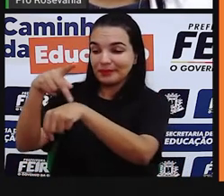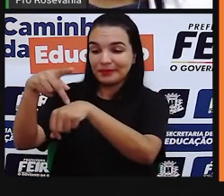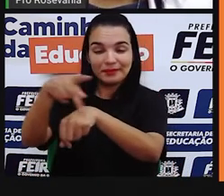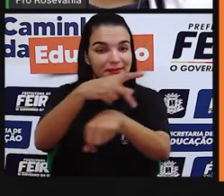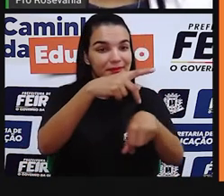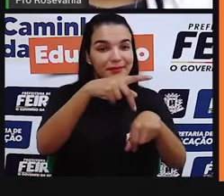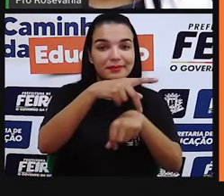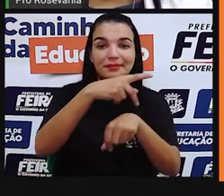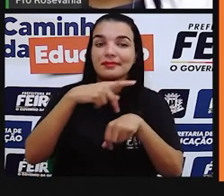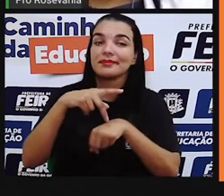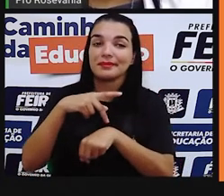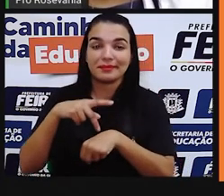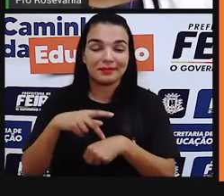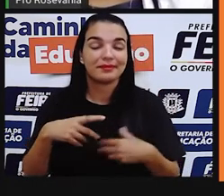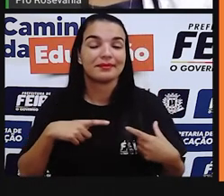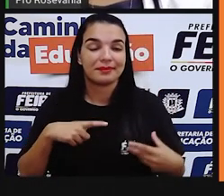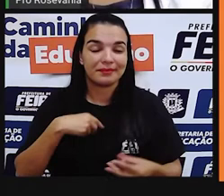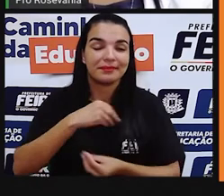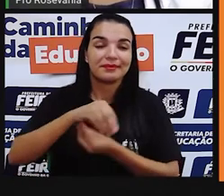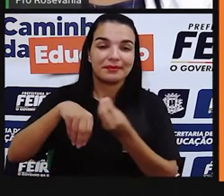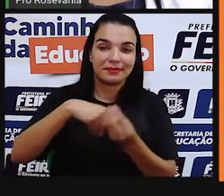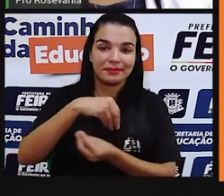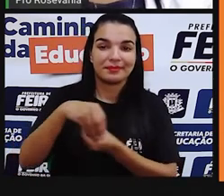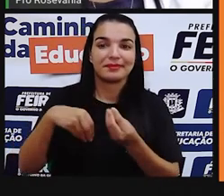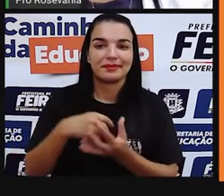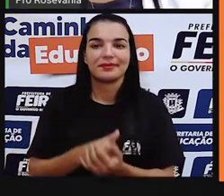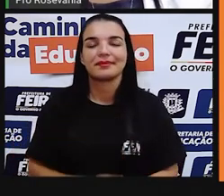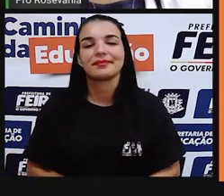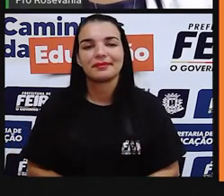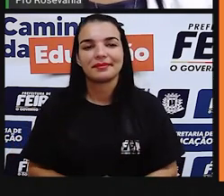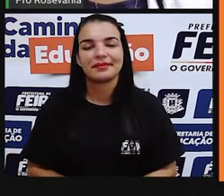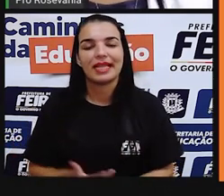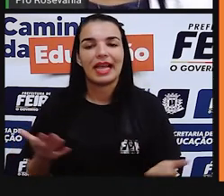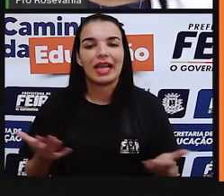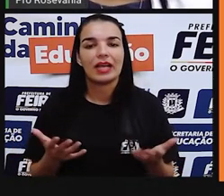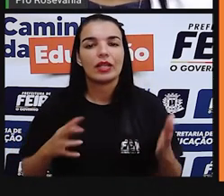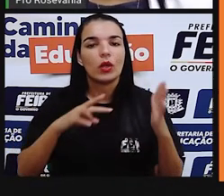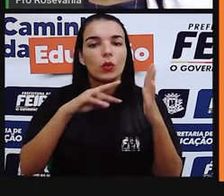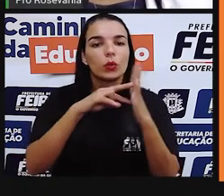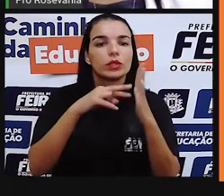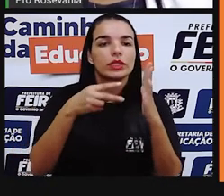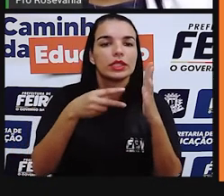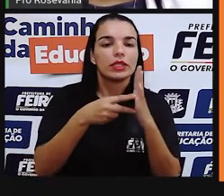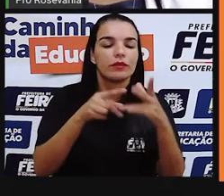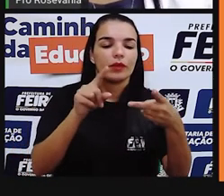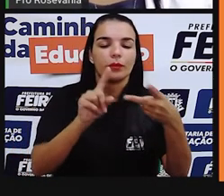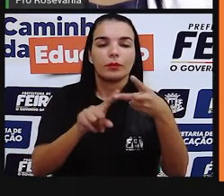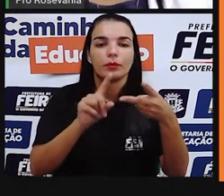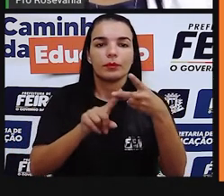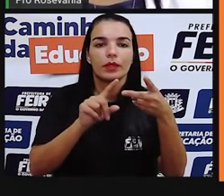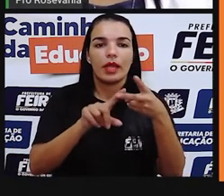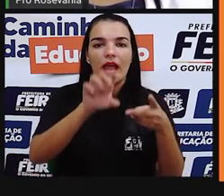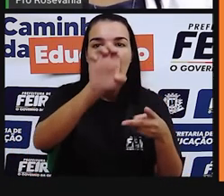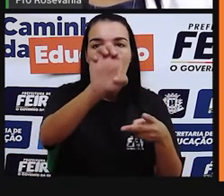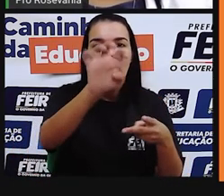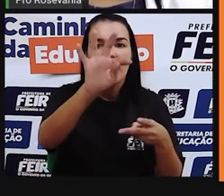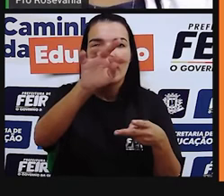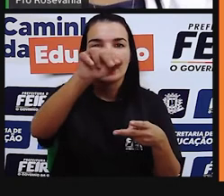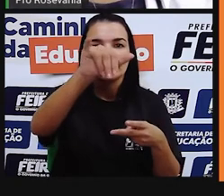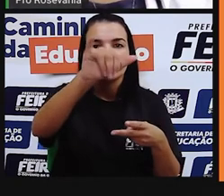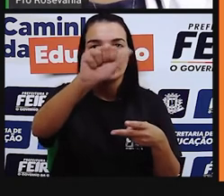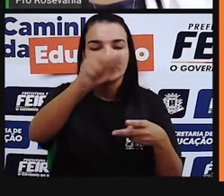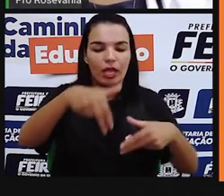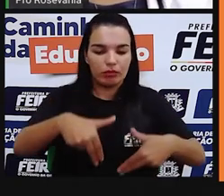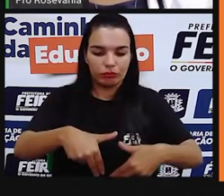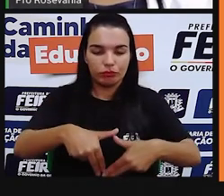você vai encontrar brasileiro para tudo por isso, né? Então, quando lá parou o conceito genético, aqui a gente,